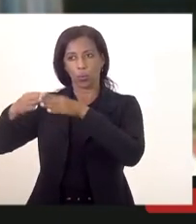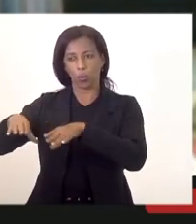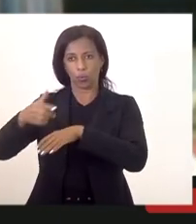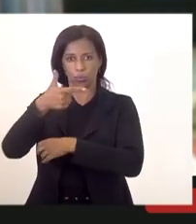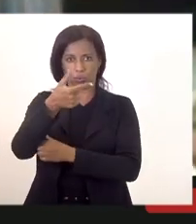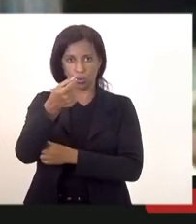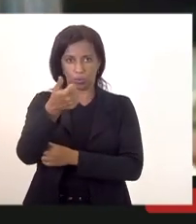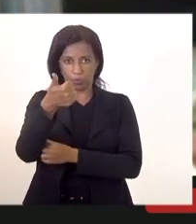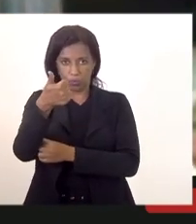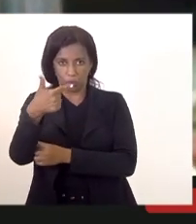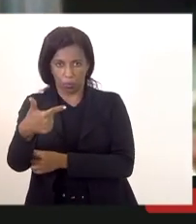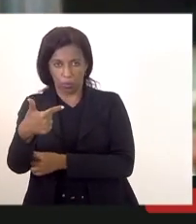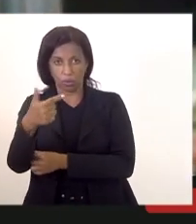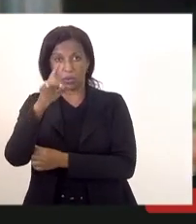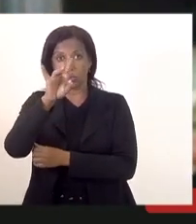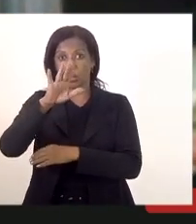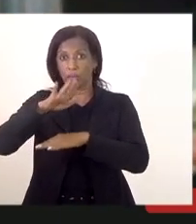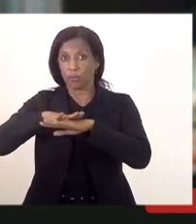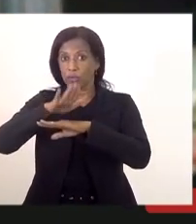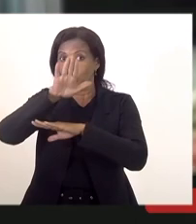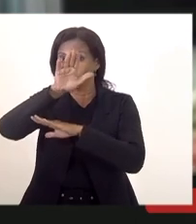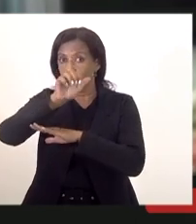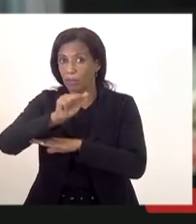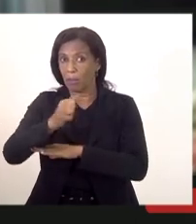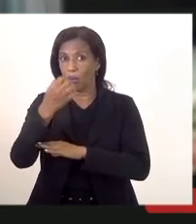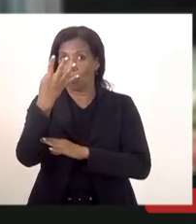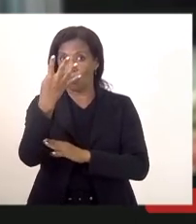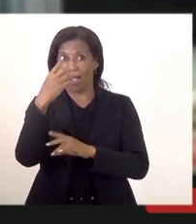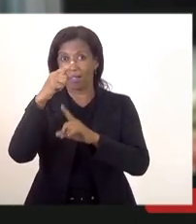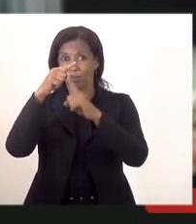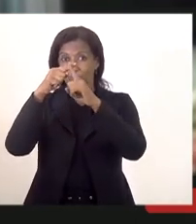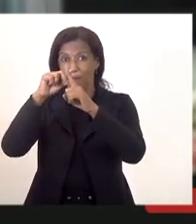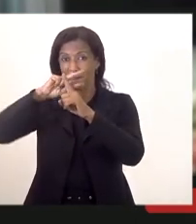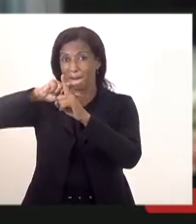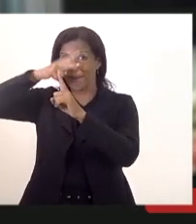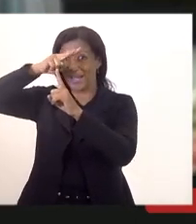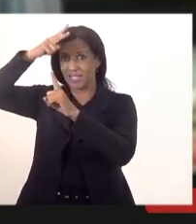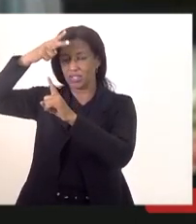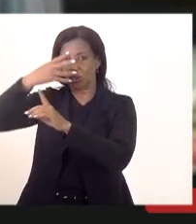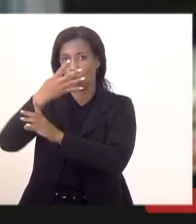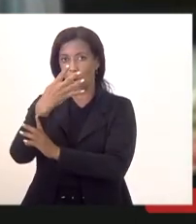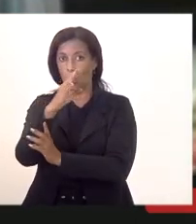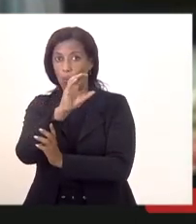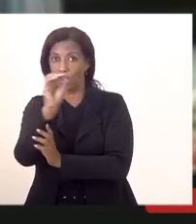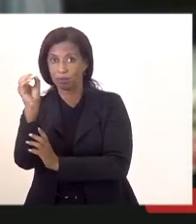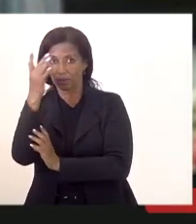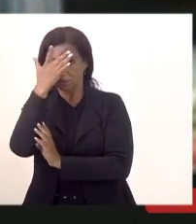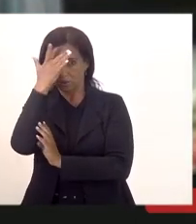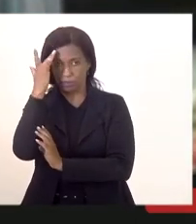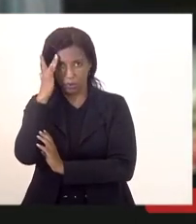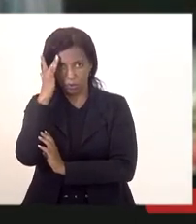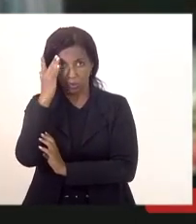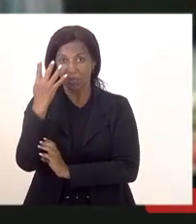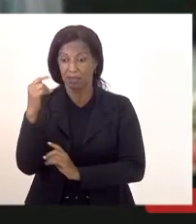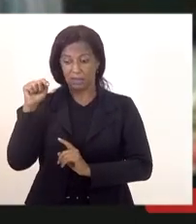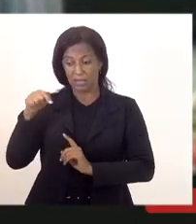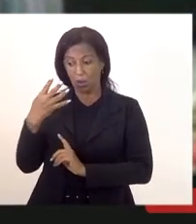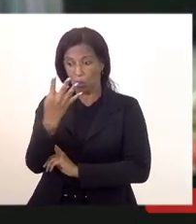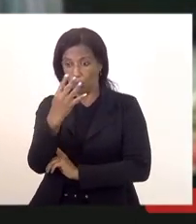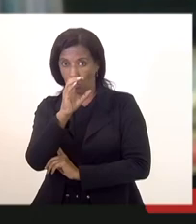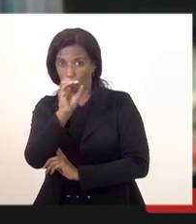só foram chamados quatro vezes o número de vagas ou seja 400 candidatos desses 400